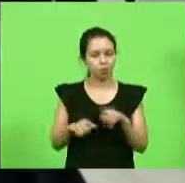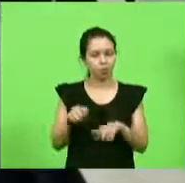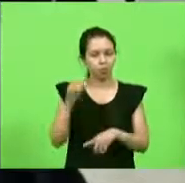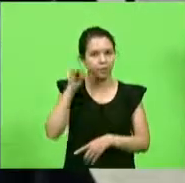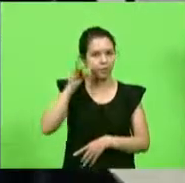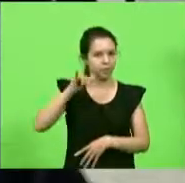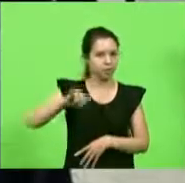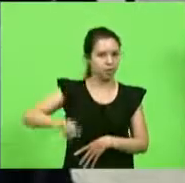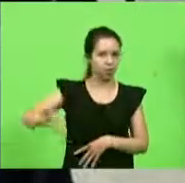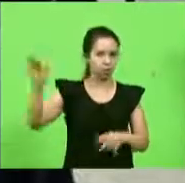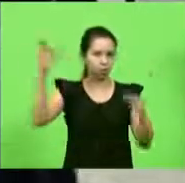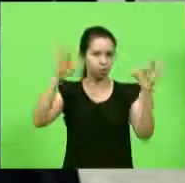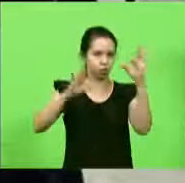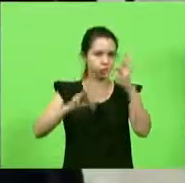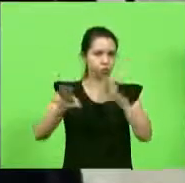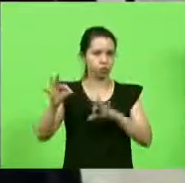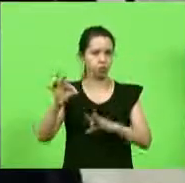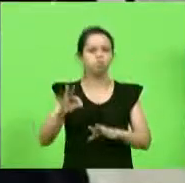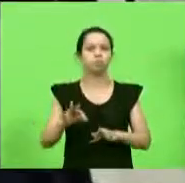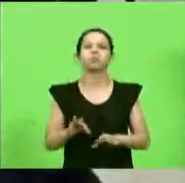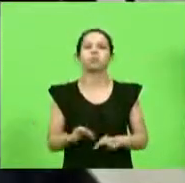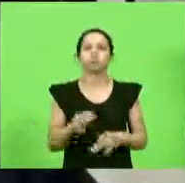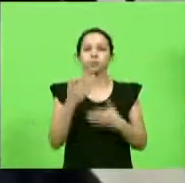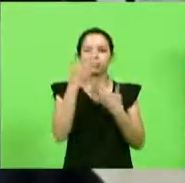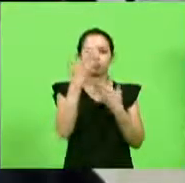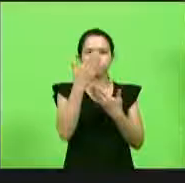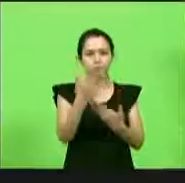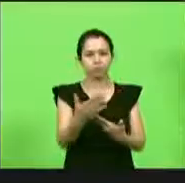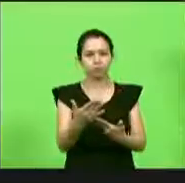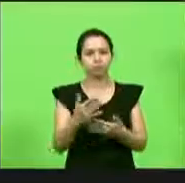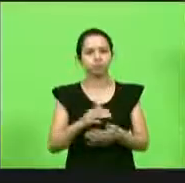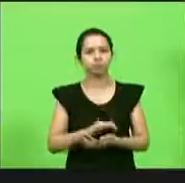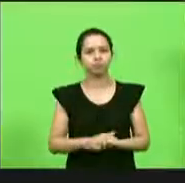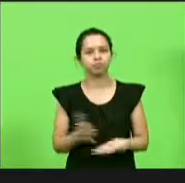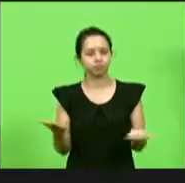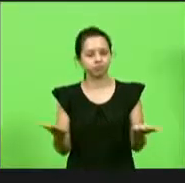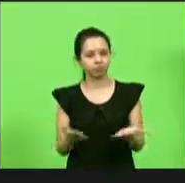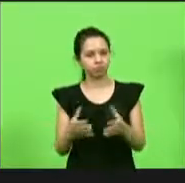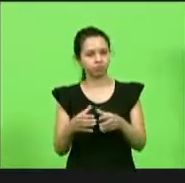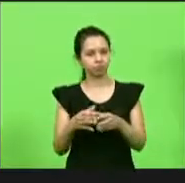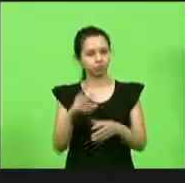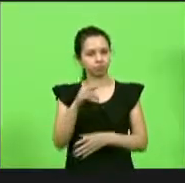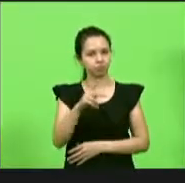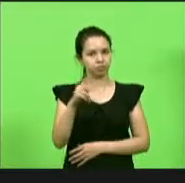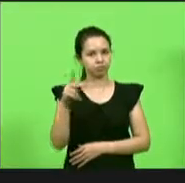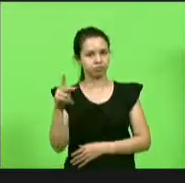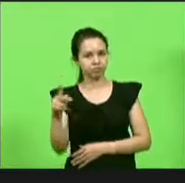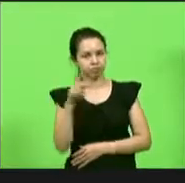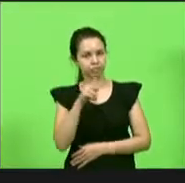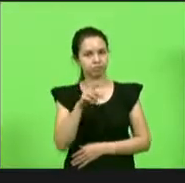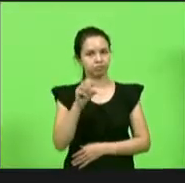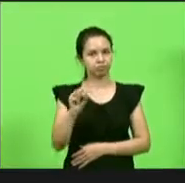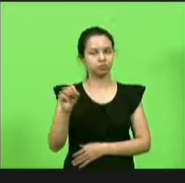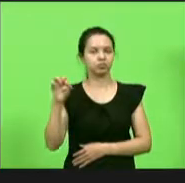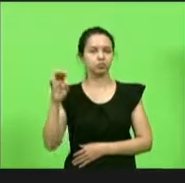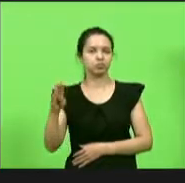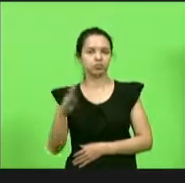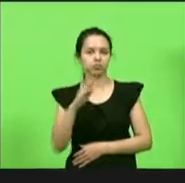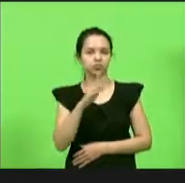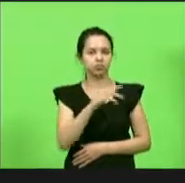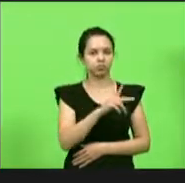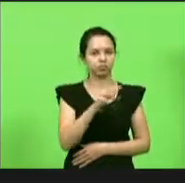do Maruim muito obrigado obrigado deputados bloco PPPSB por 7 minutos e 30